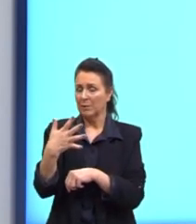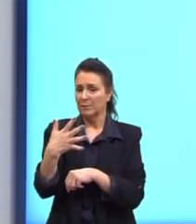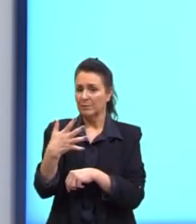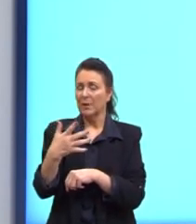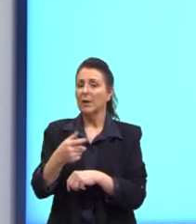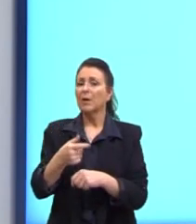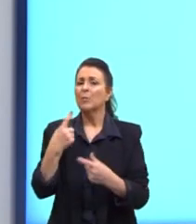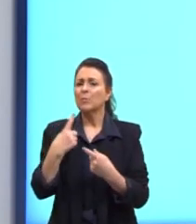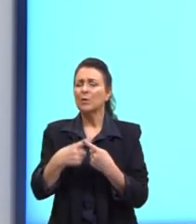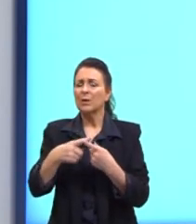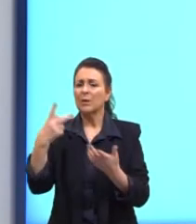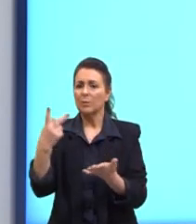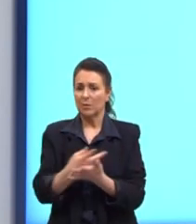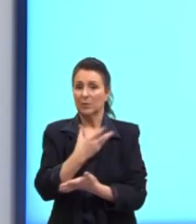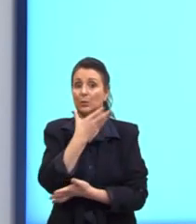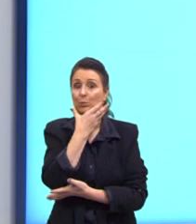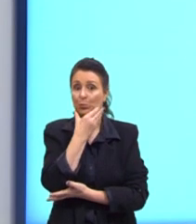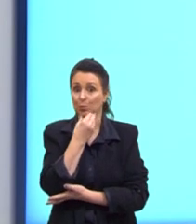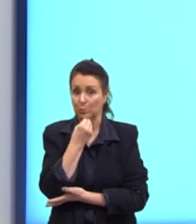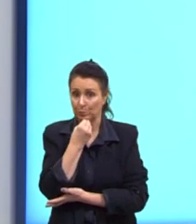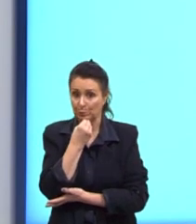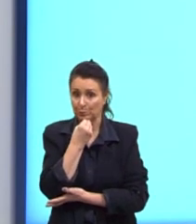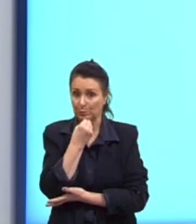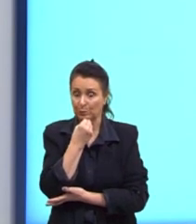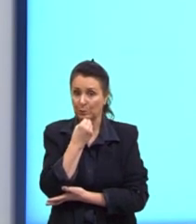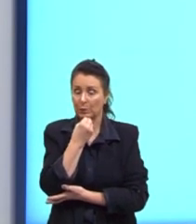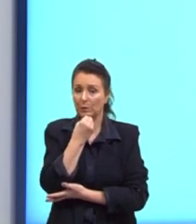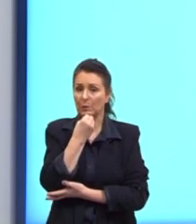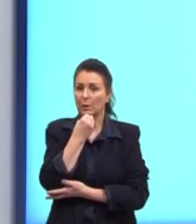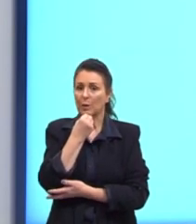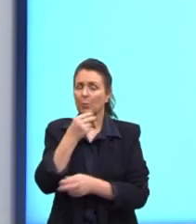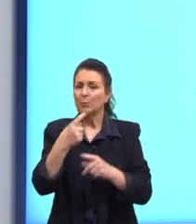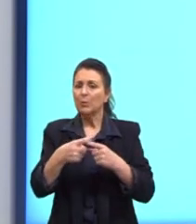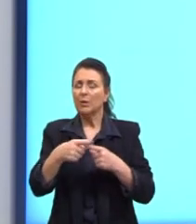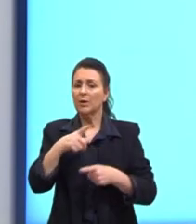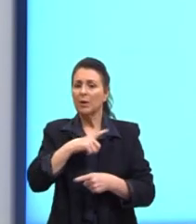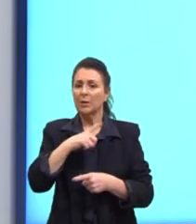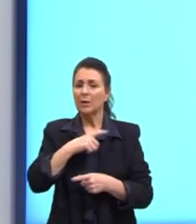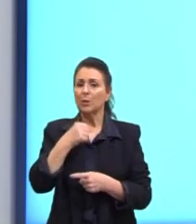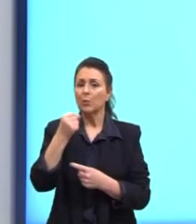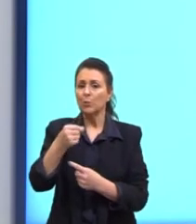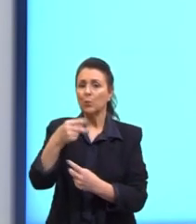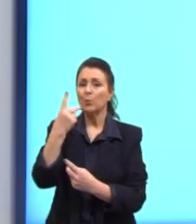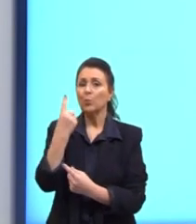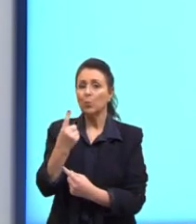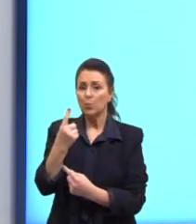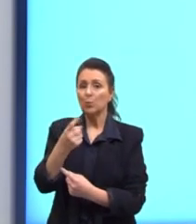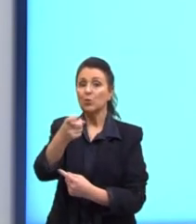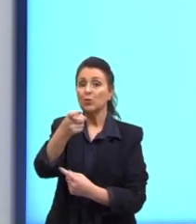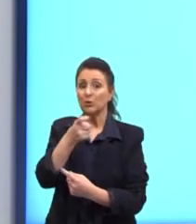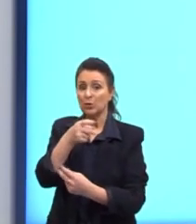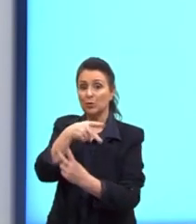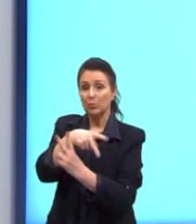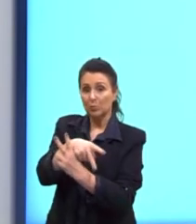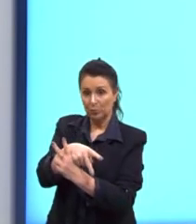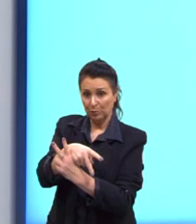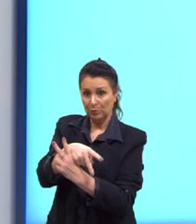Ocorre geralmente em meninos, devido à presença de um cromossomo X extra no par sexual.